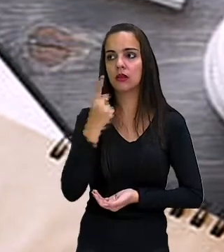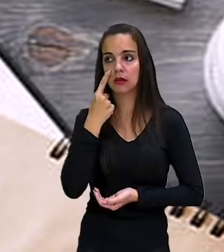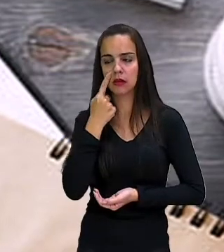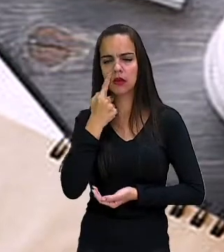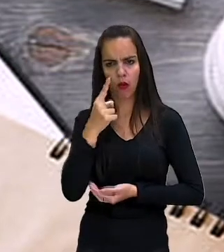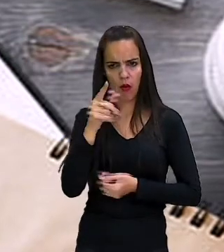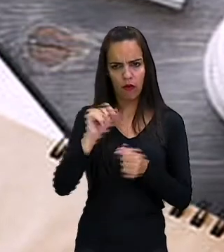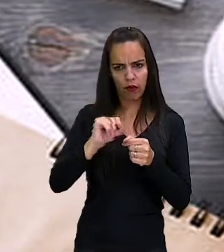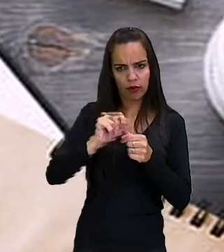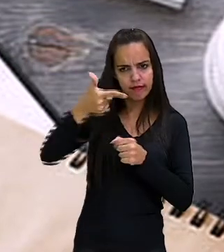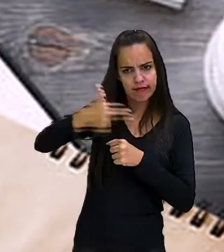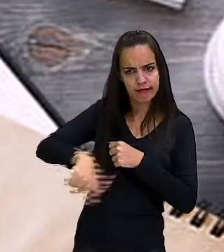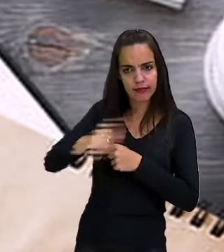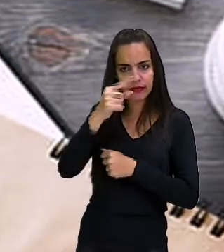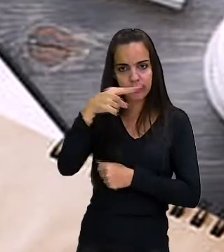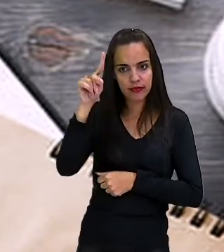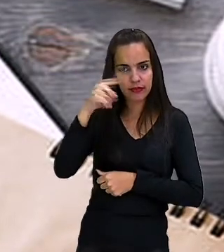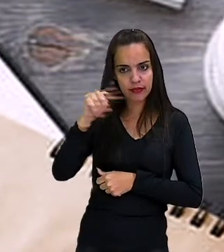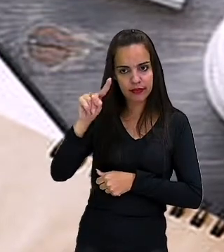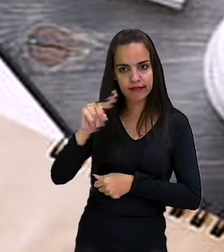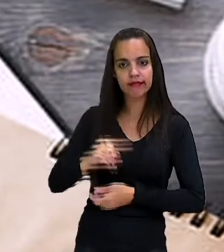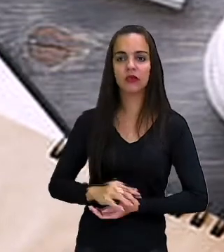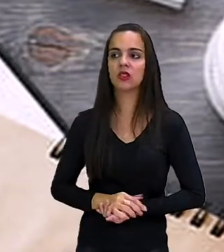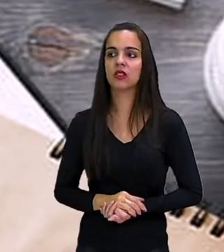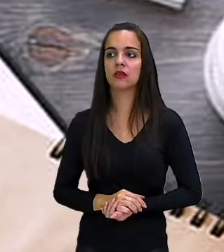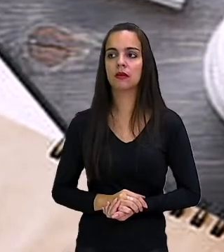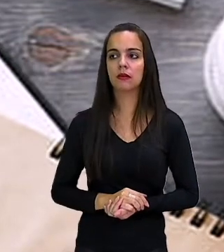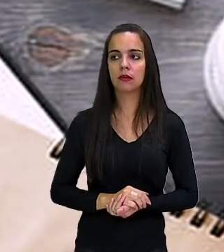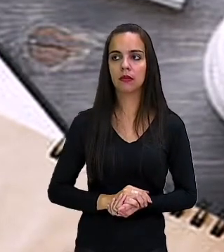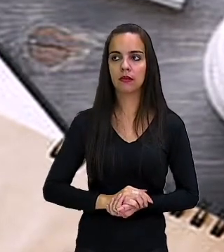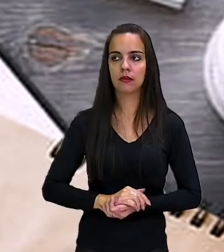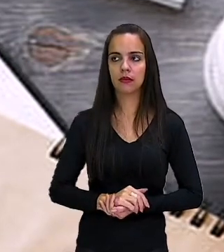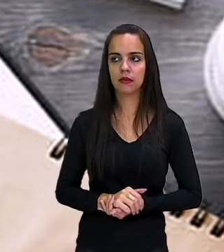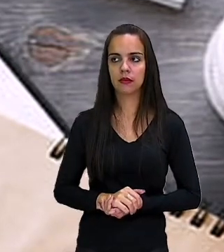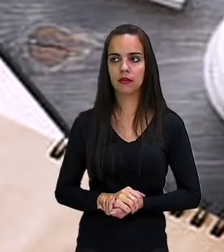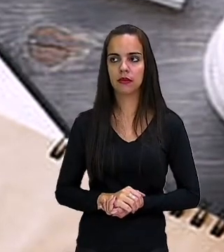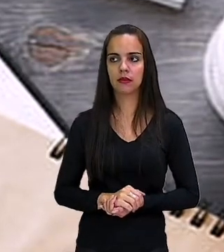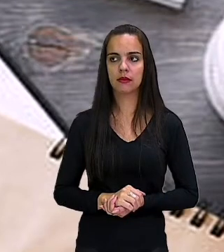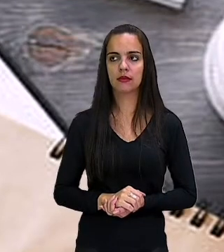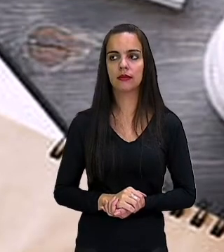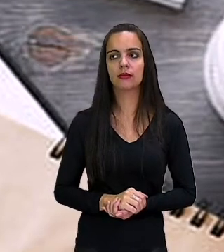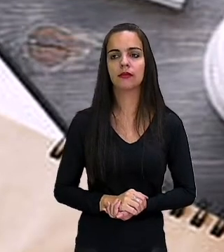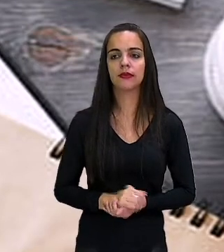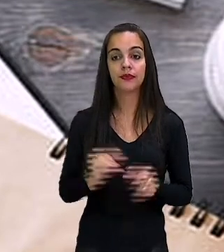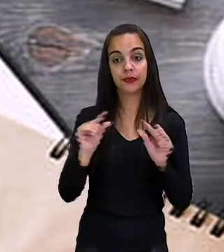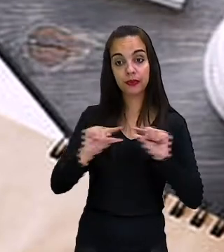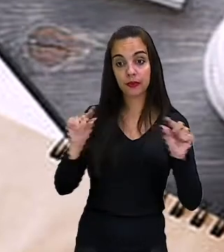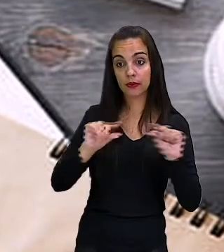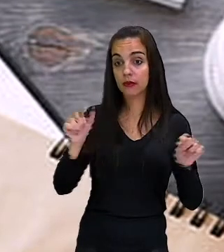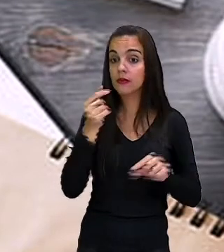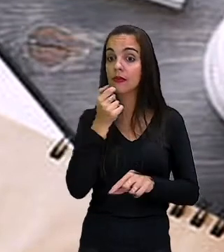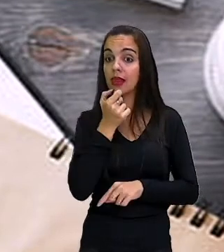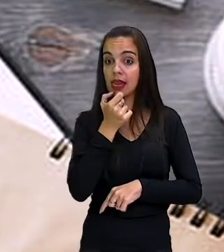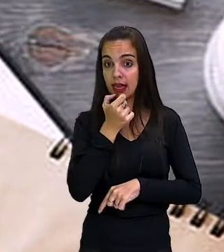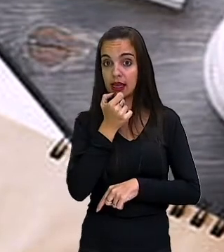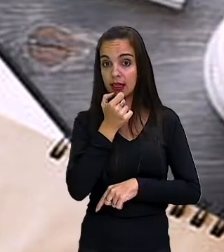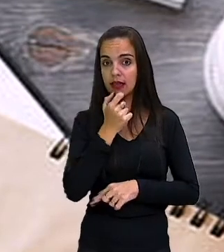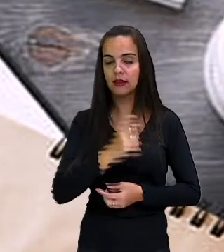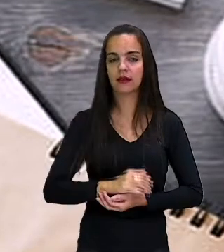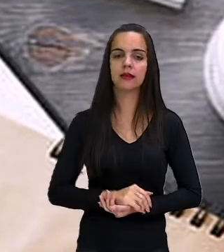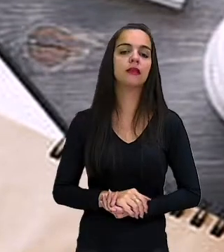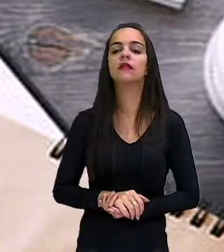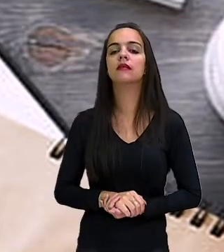opções que nós temos, ok? Nós temos aí, both are credible source of information.